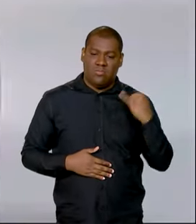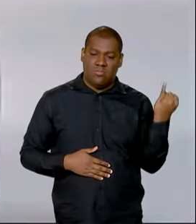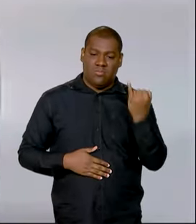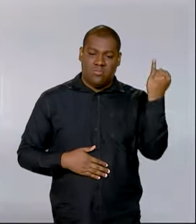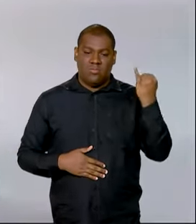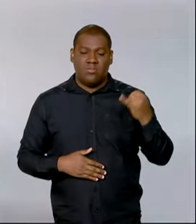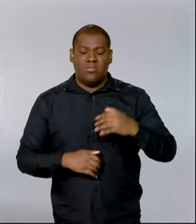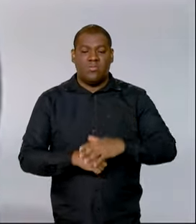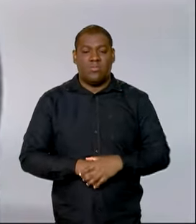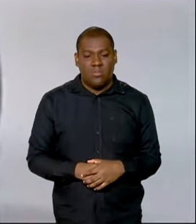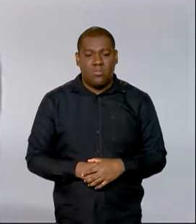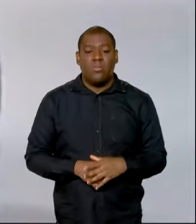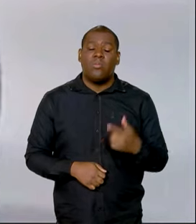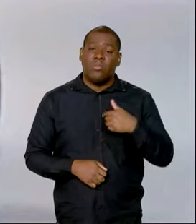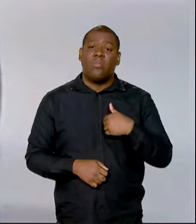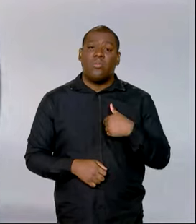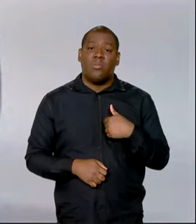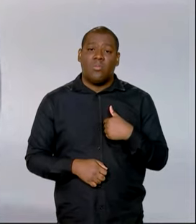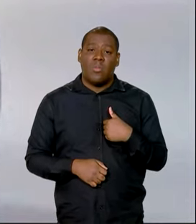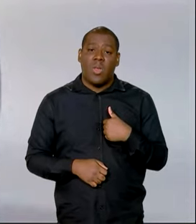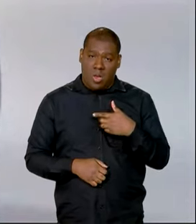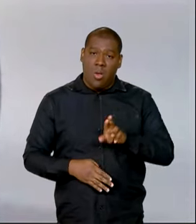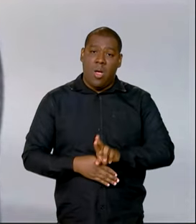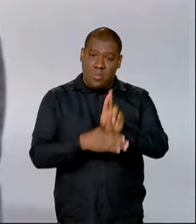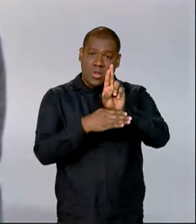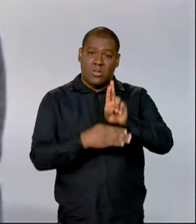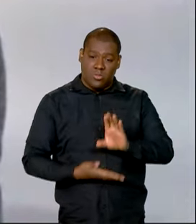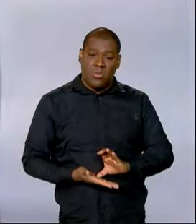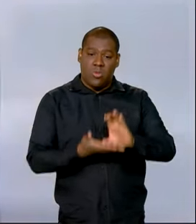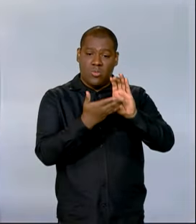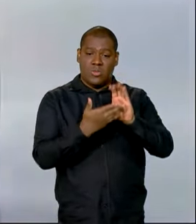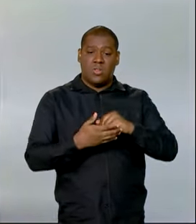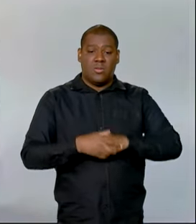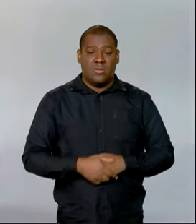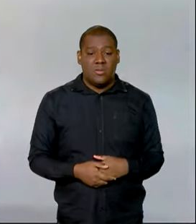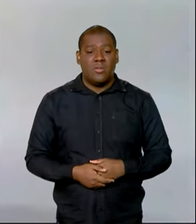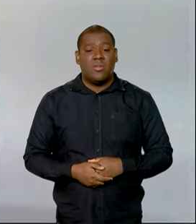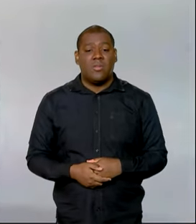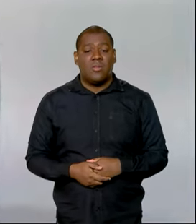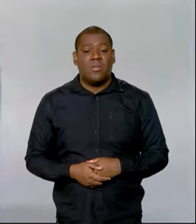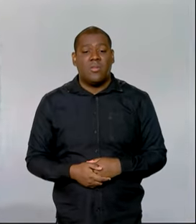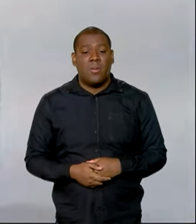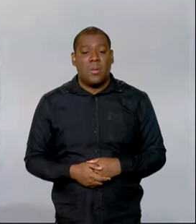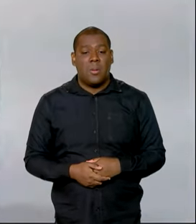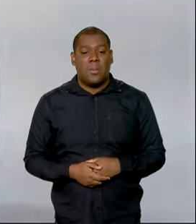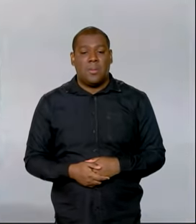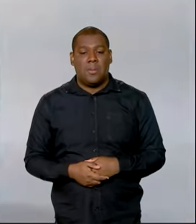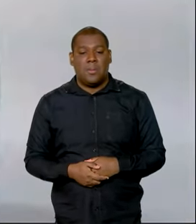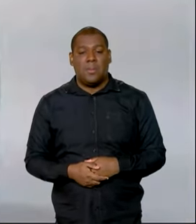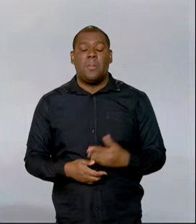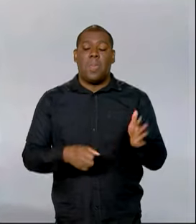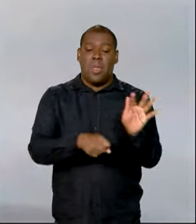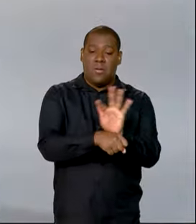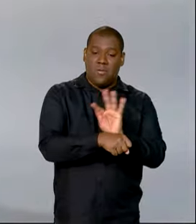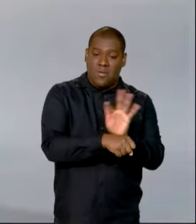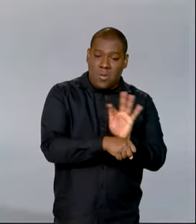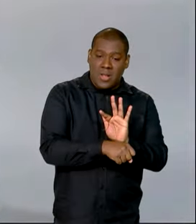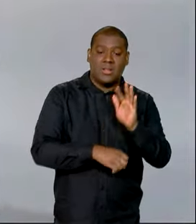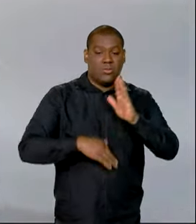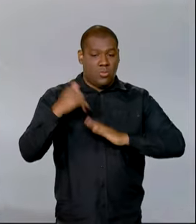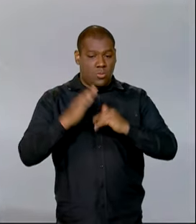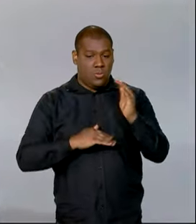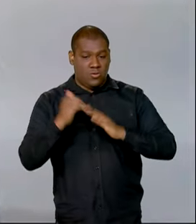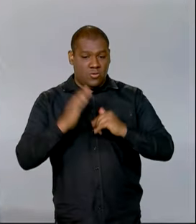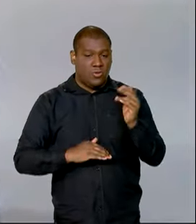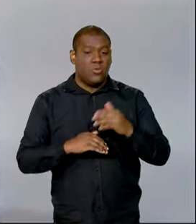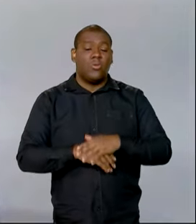acredito, falando em nome do Conselho, que é um estímulo à formalização da profissão. Então, é